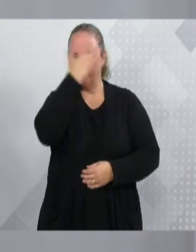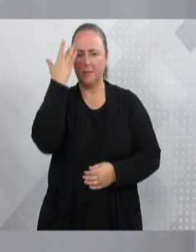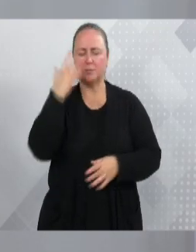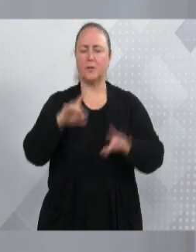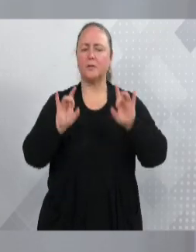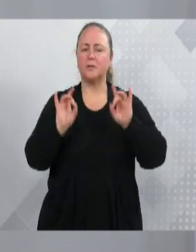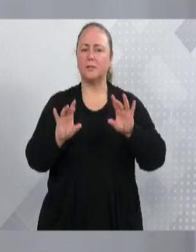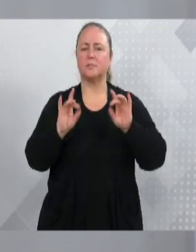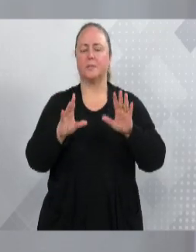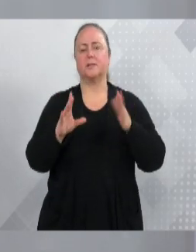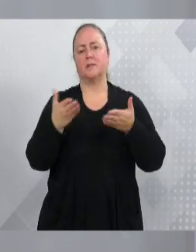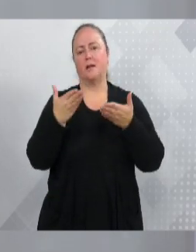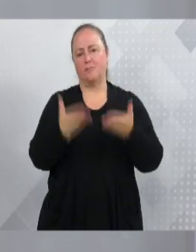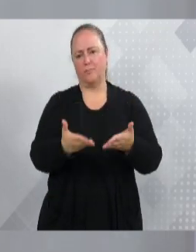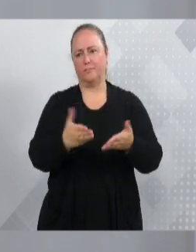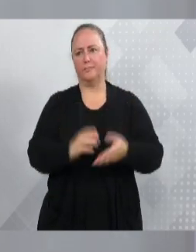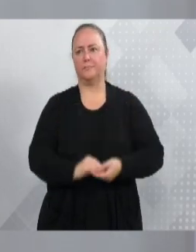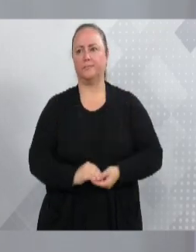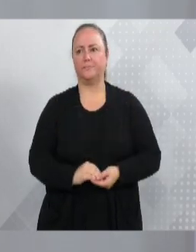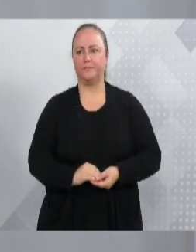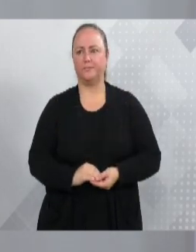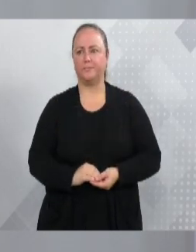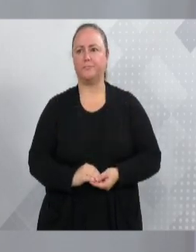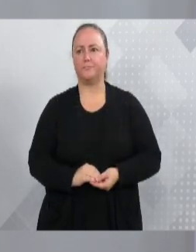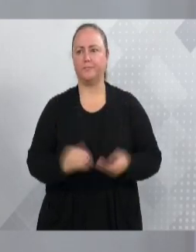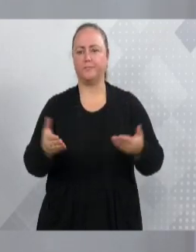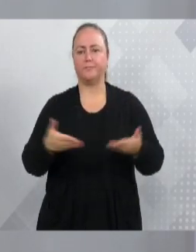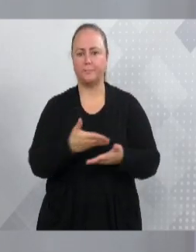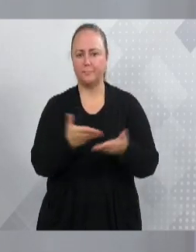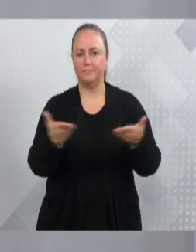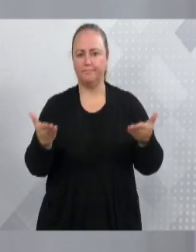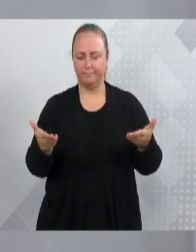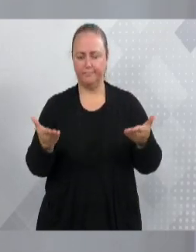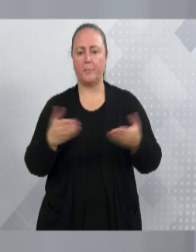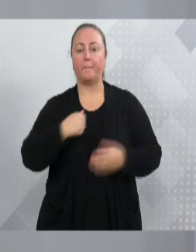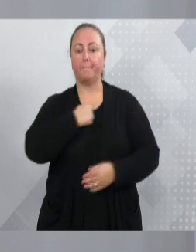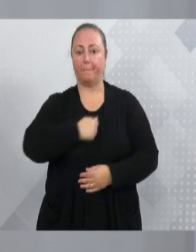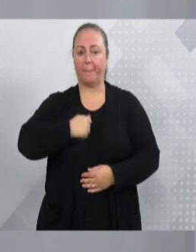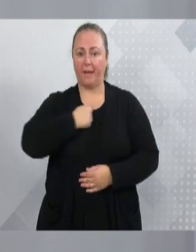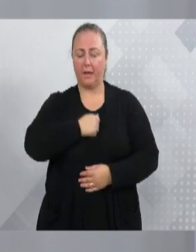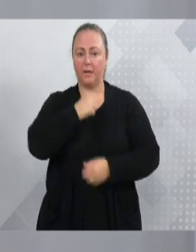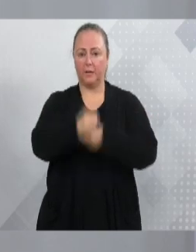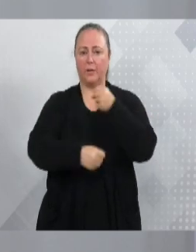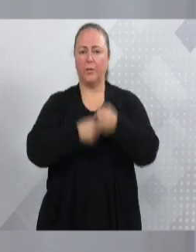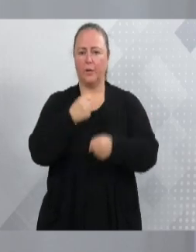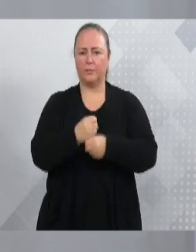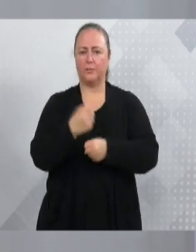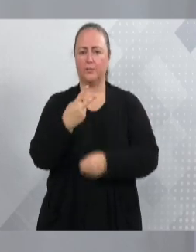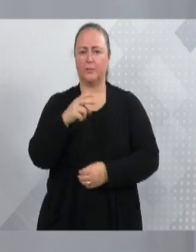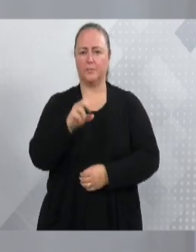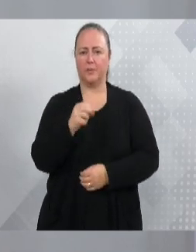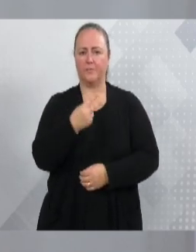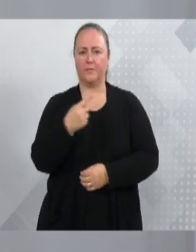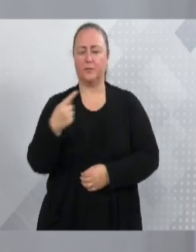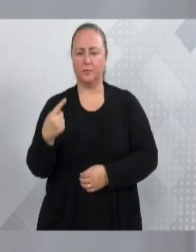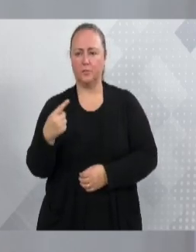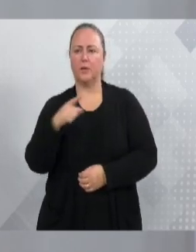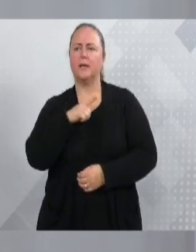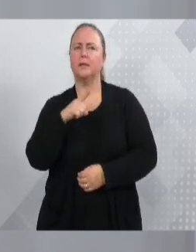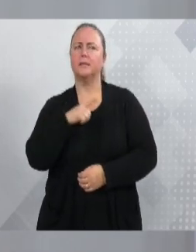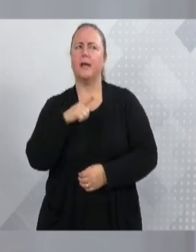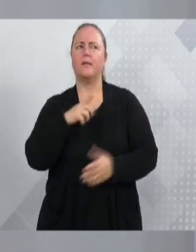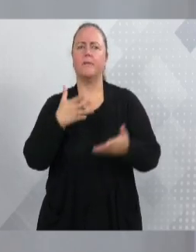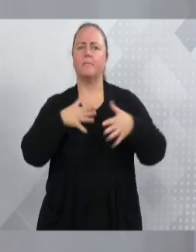especiais para a Gleice. Senhores, em agosto de 2021, nós recebemos uma demanda, nós tivemos uma